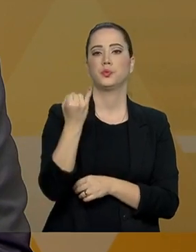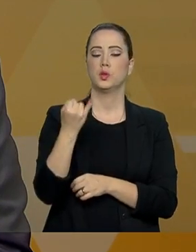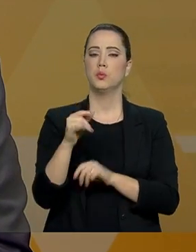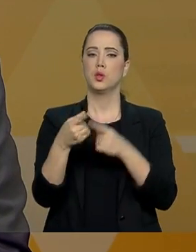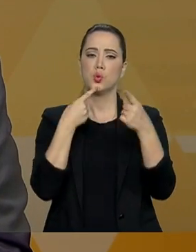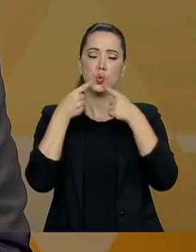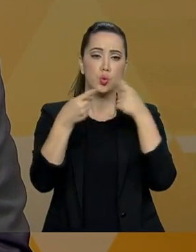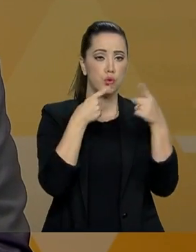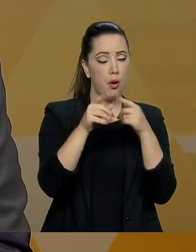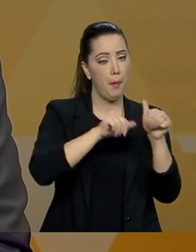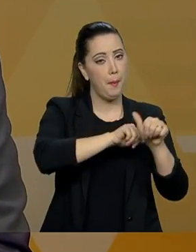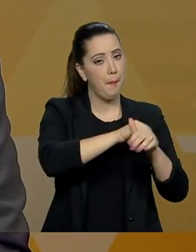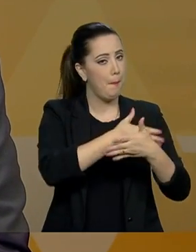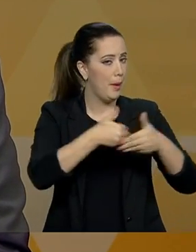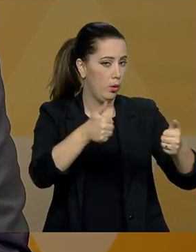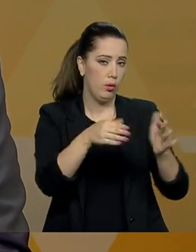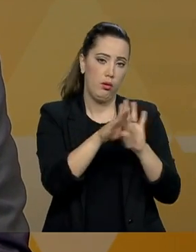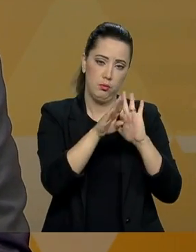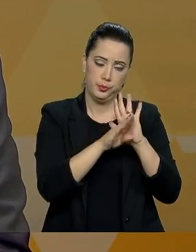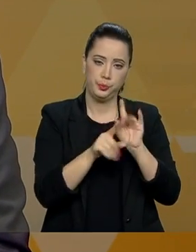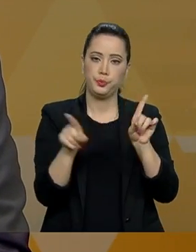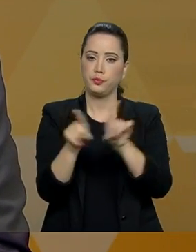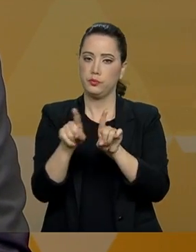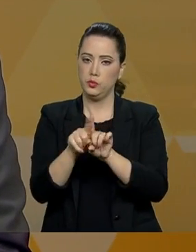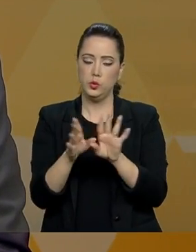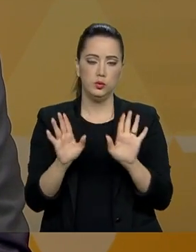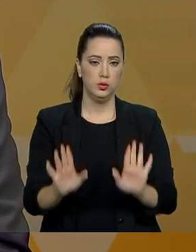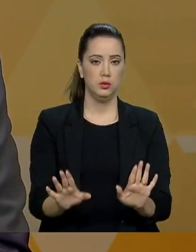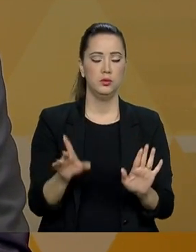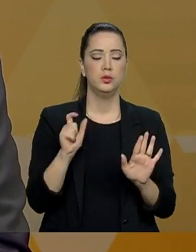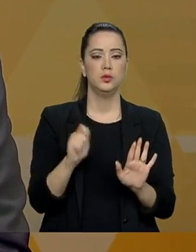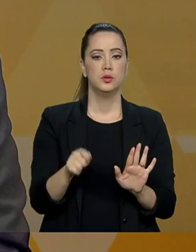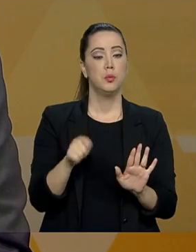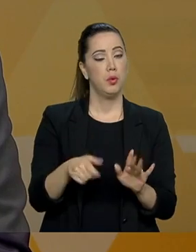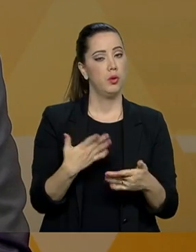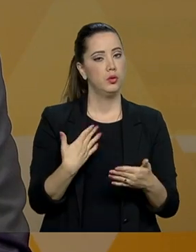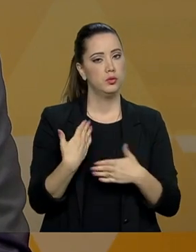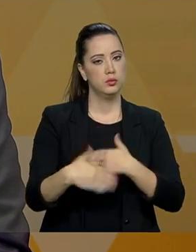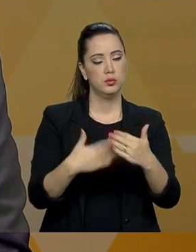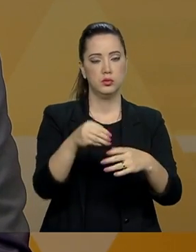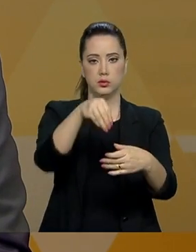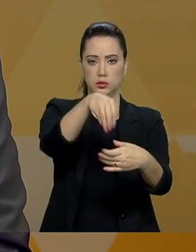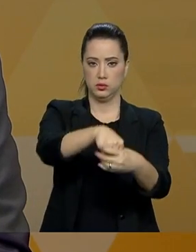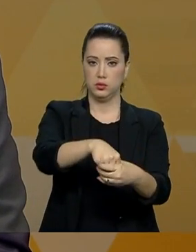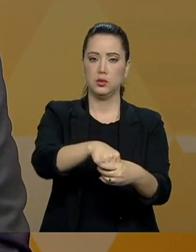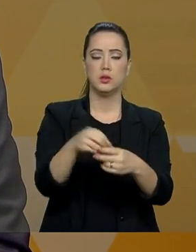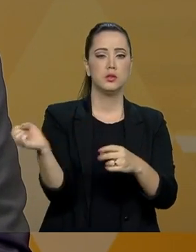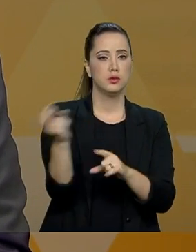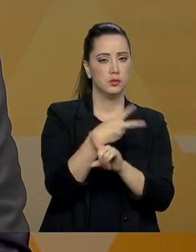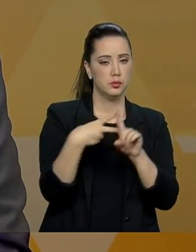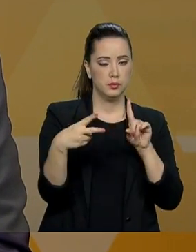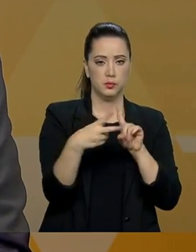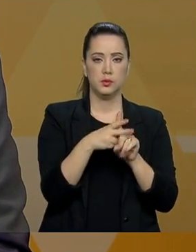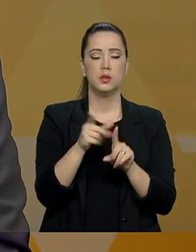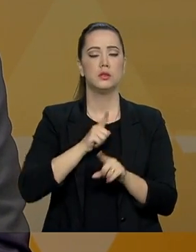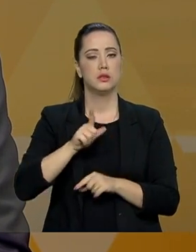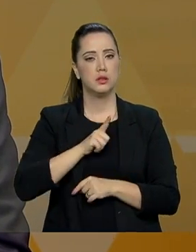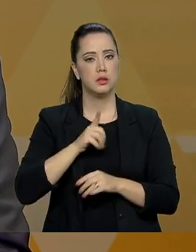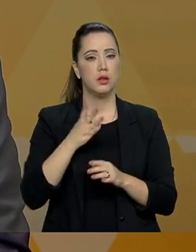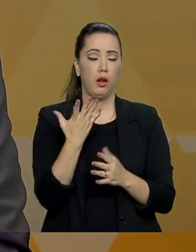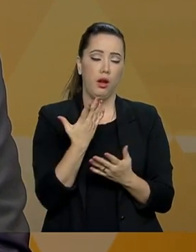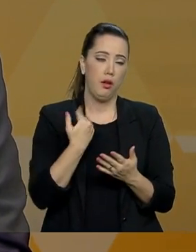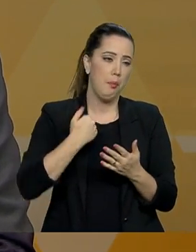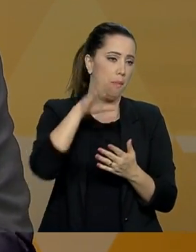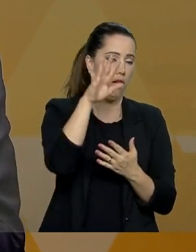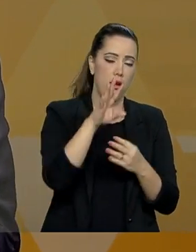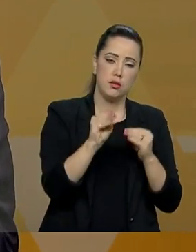de discussão, aperfeiçoarem também o projeto. Isso não impede que dentro da nova Previdência haja alguma cresce,